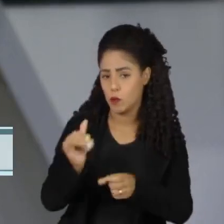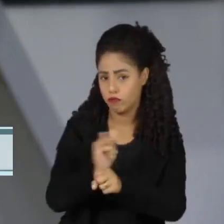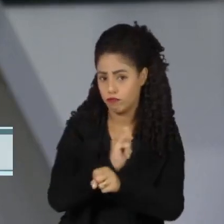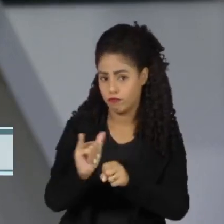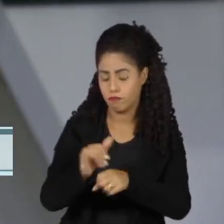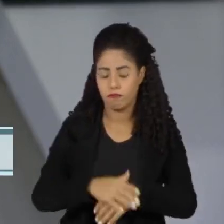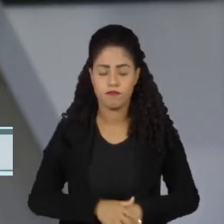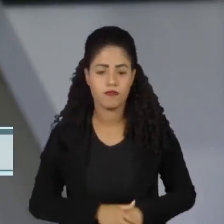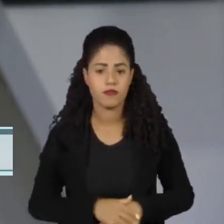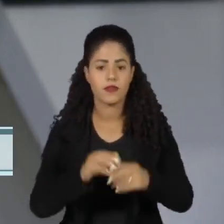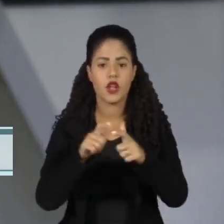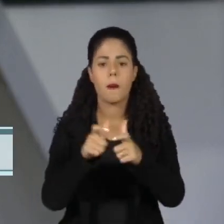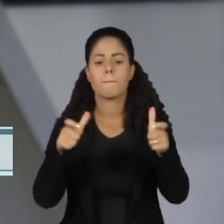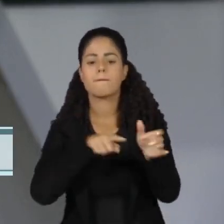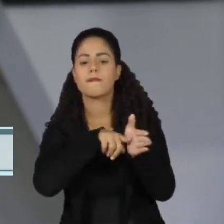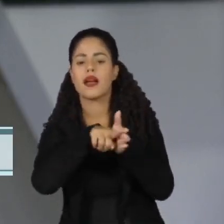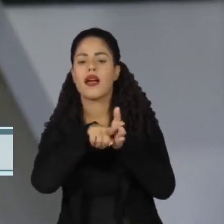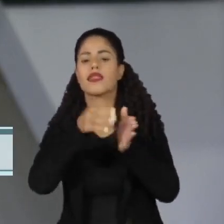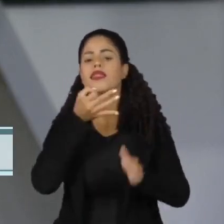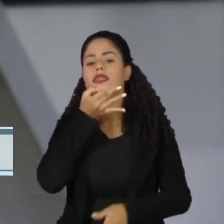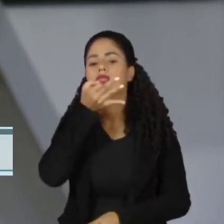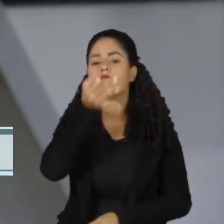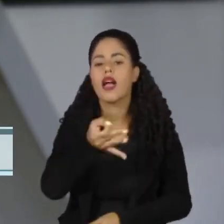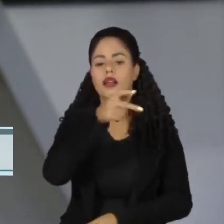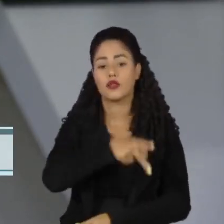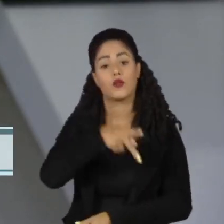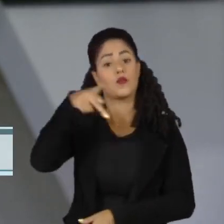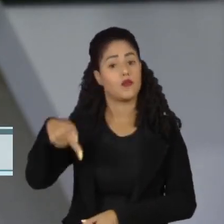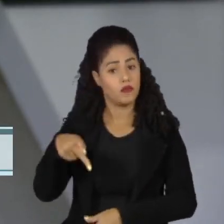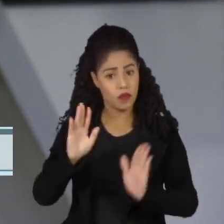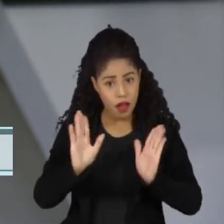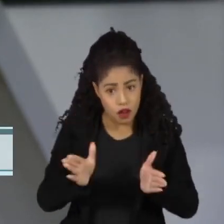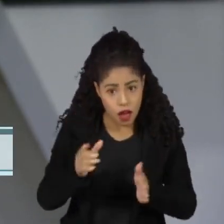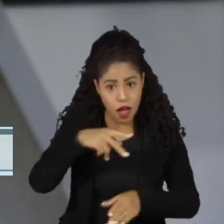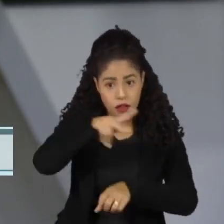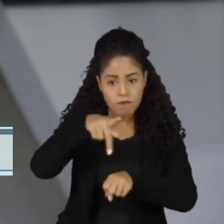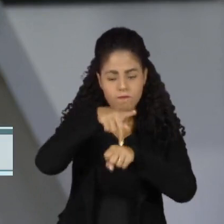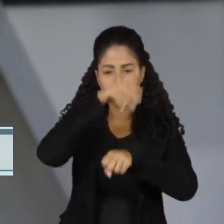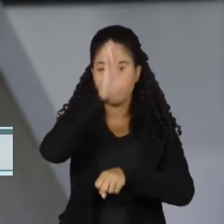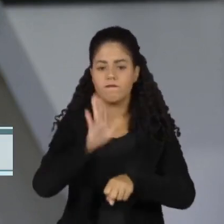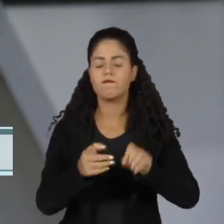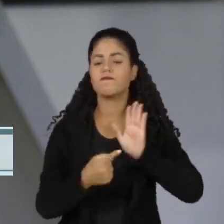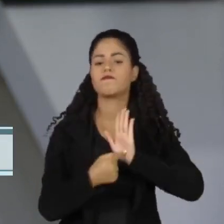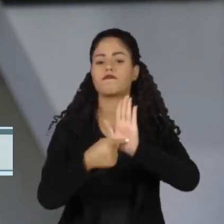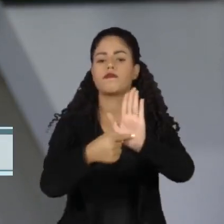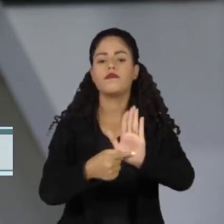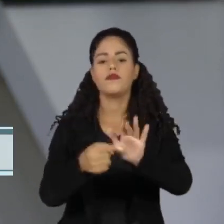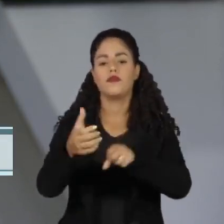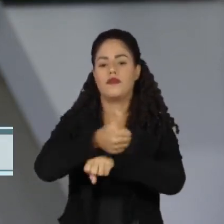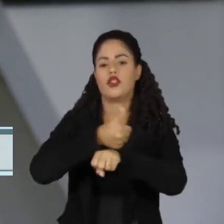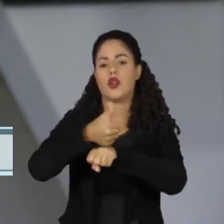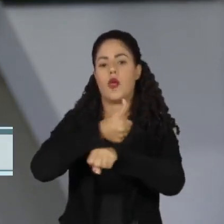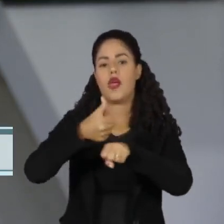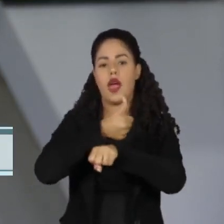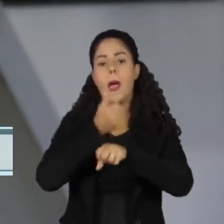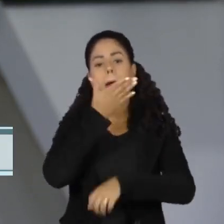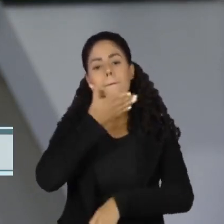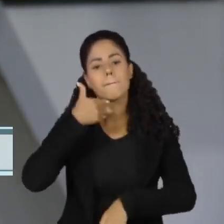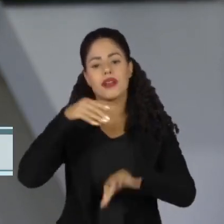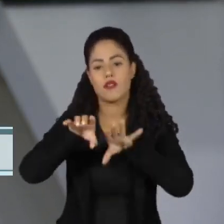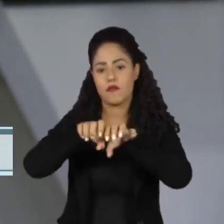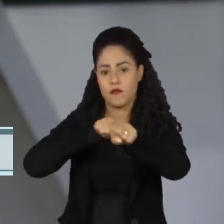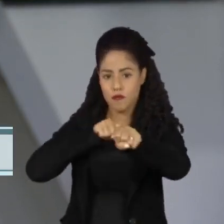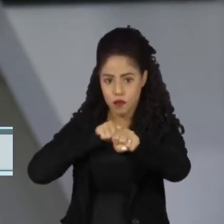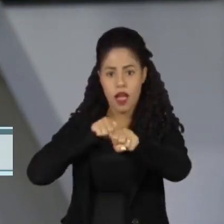A maior pesquisa de opinião com professores já feita no Brasil mostra que os profissionais são melhor formados nos